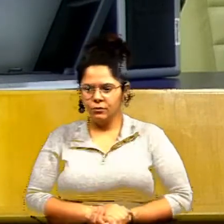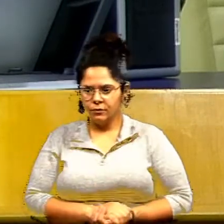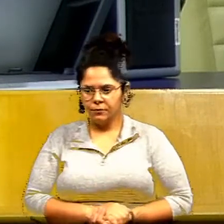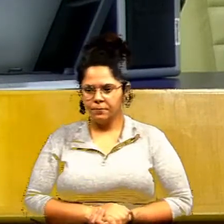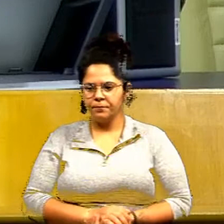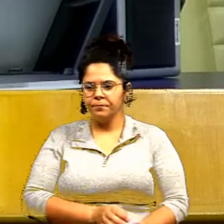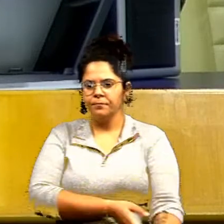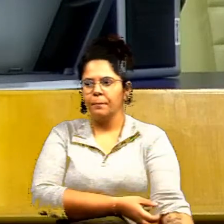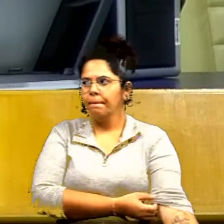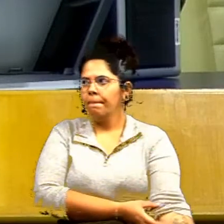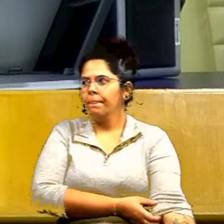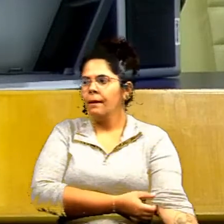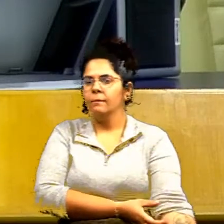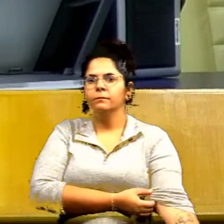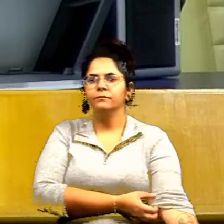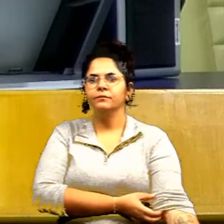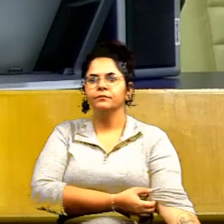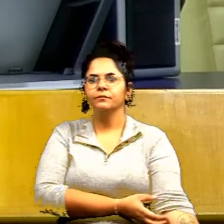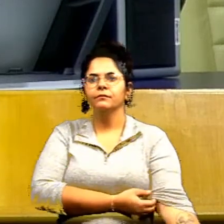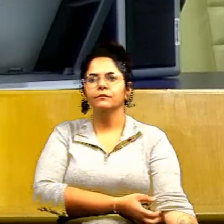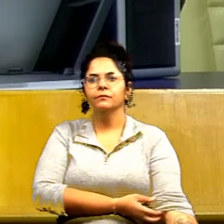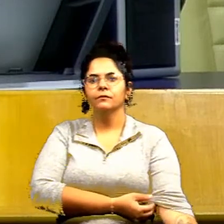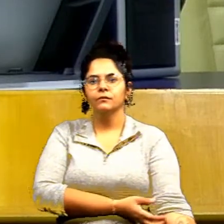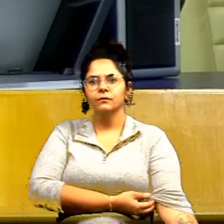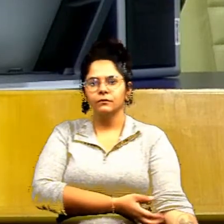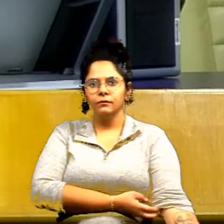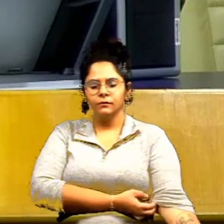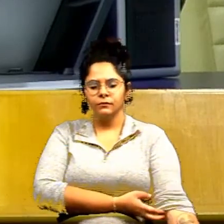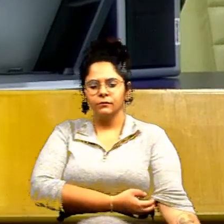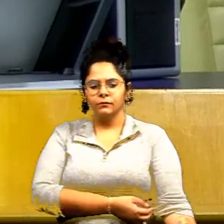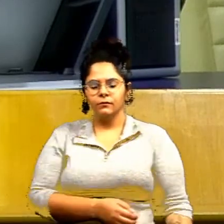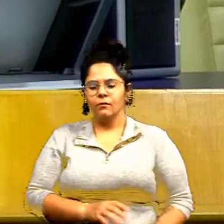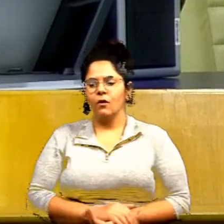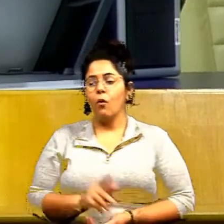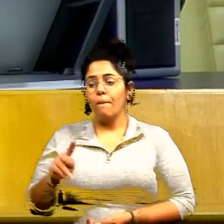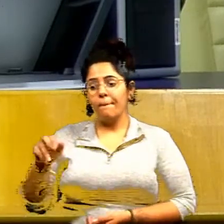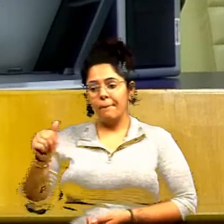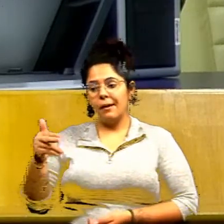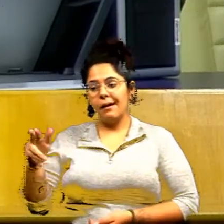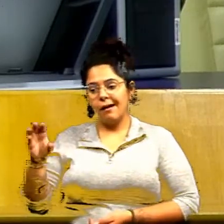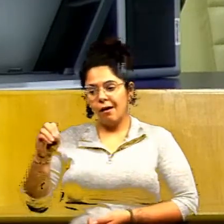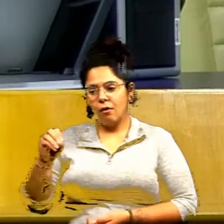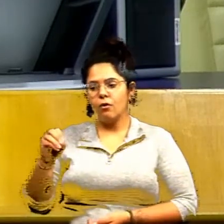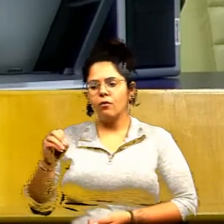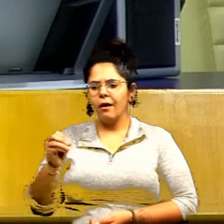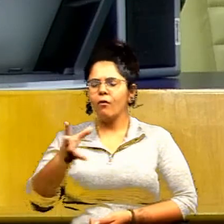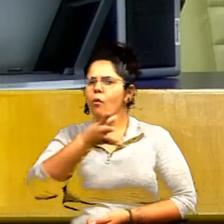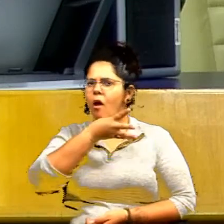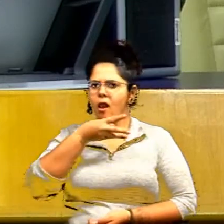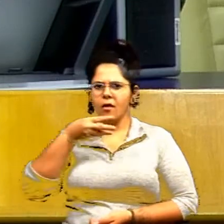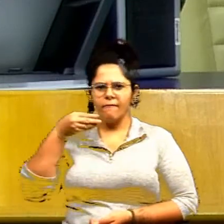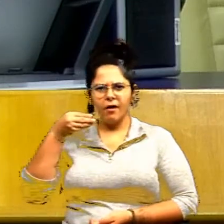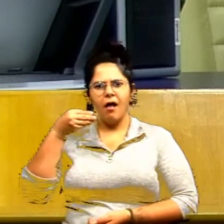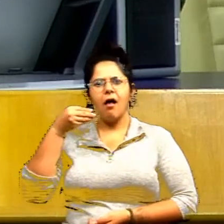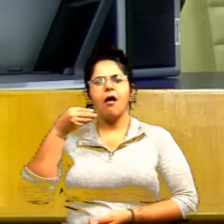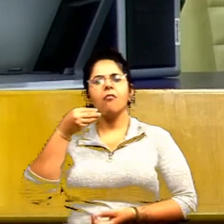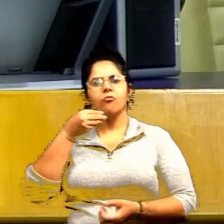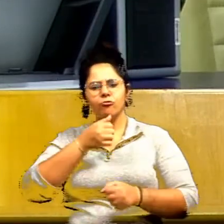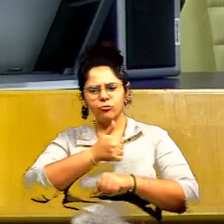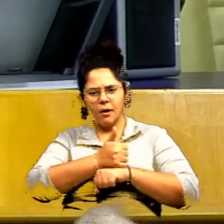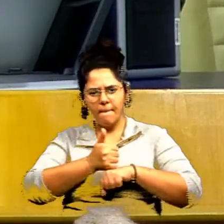sabão de bola, a matéria-prima nem para fazer sabão de bola. O doutor Paulo Ortegal é um dos mais qualificados, mais